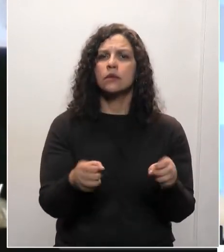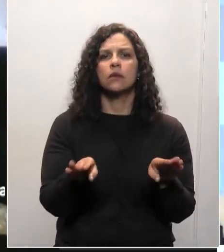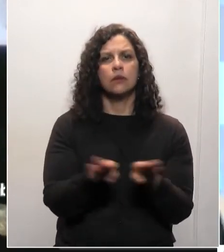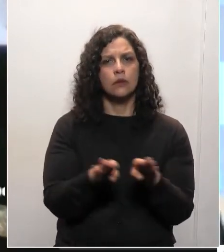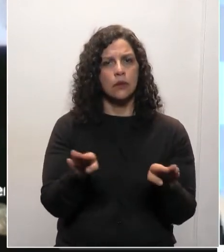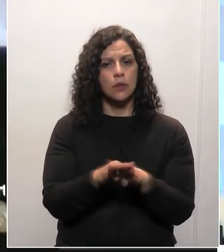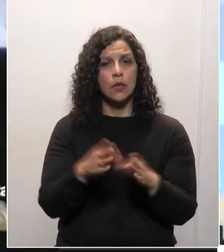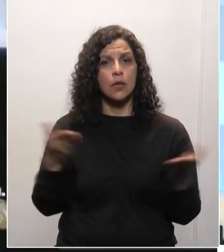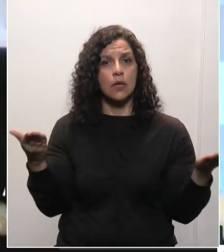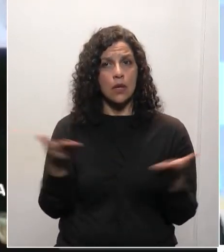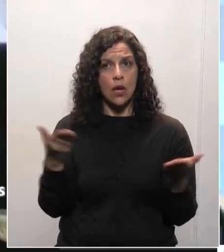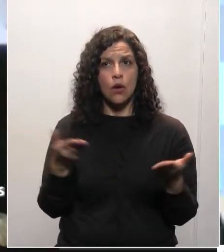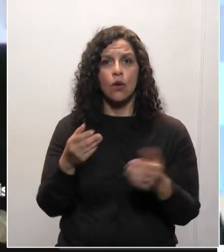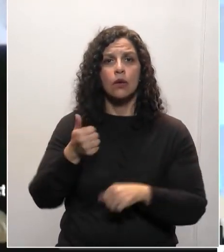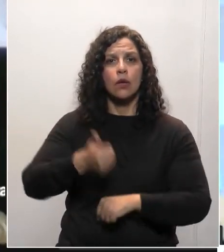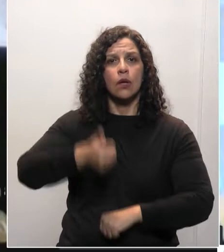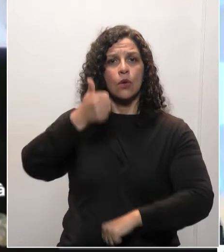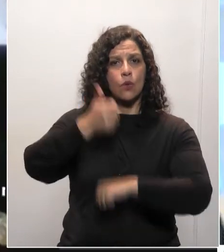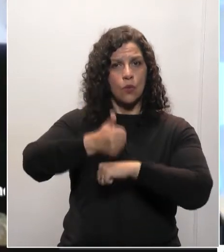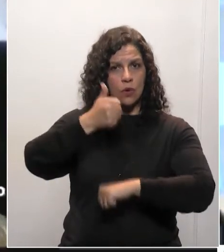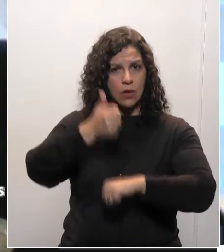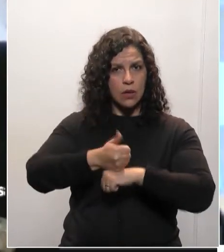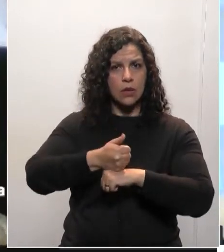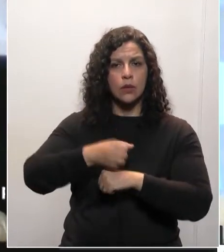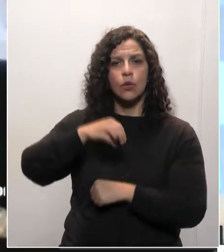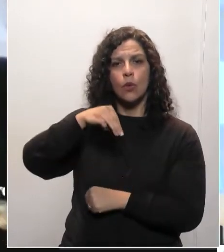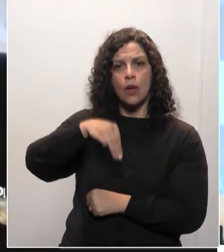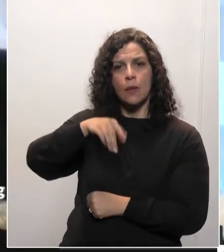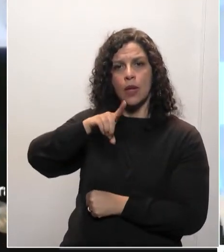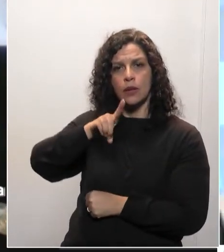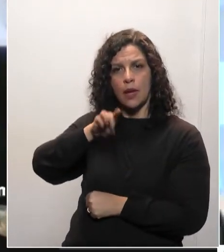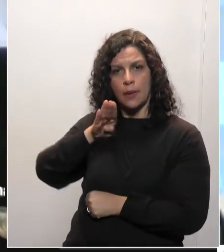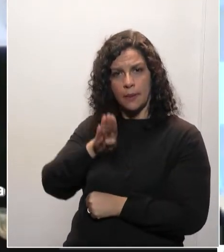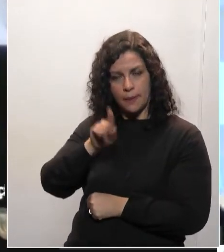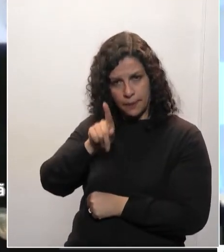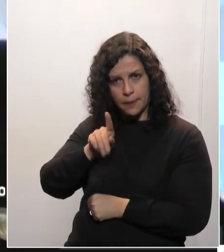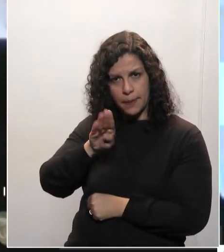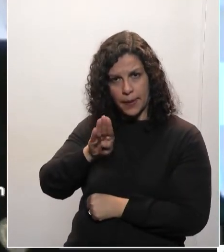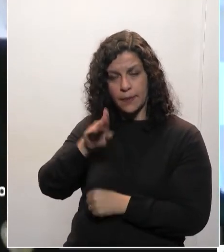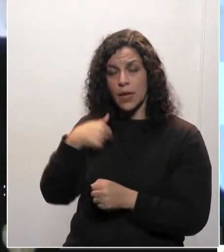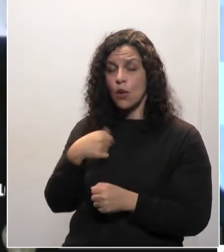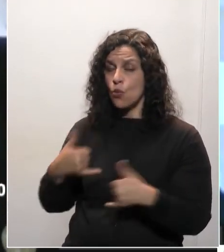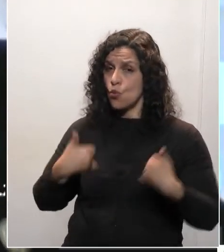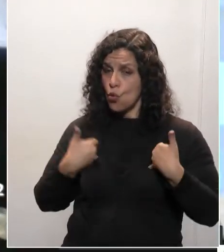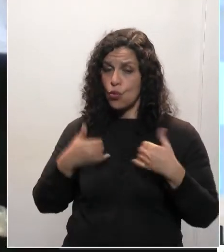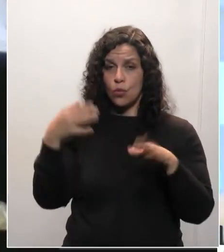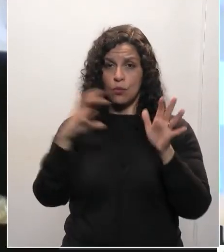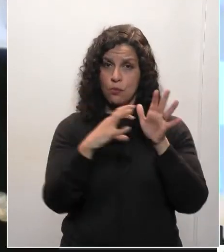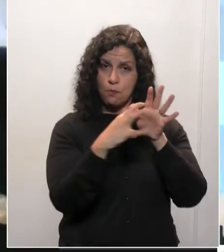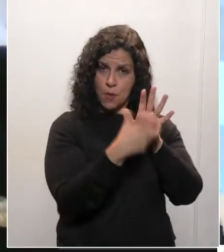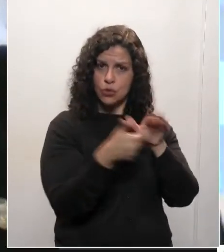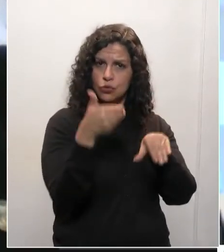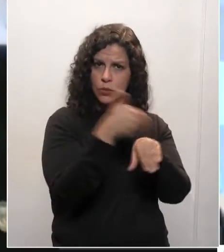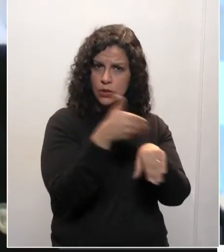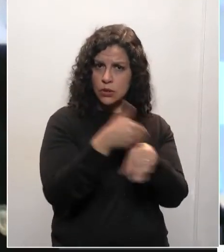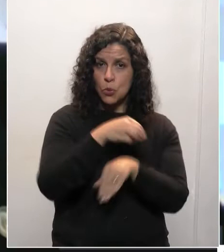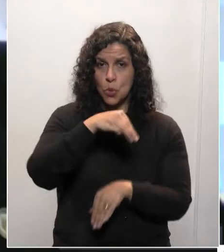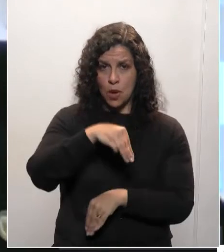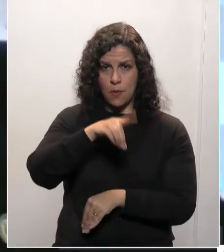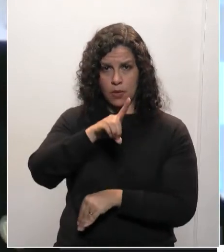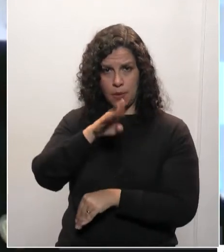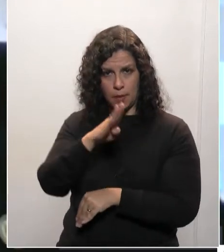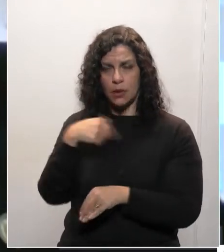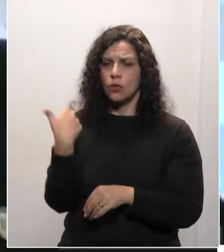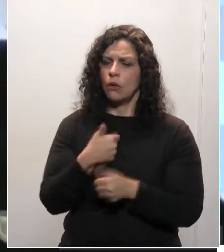interinamente a presidência estadual do MDB. Partido que eu tenho muito orgulho de fazer parte, partido que tem